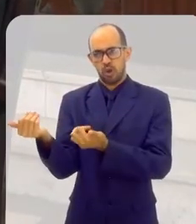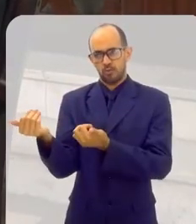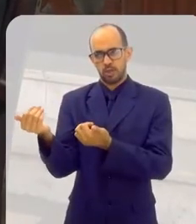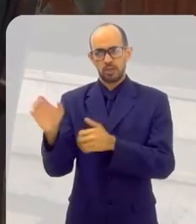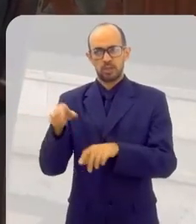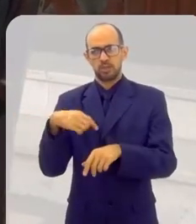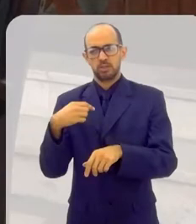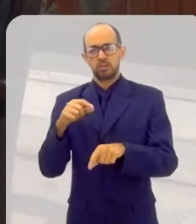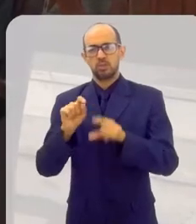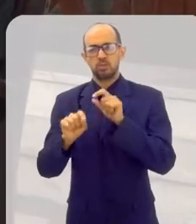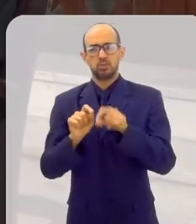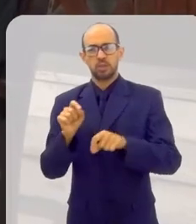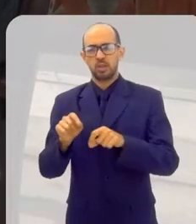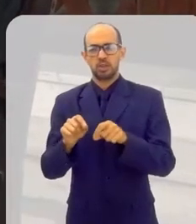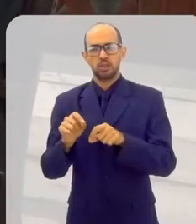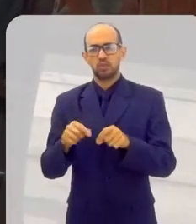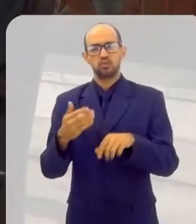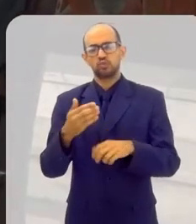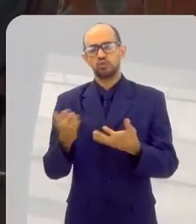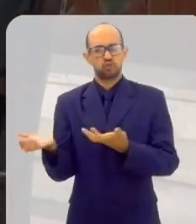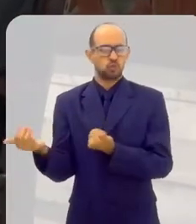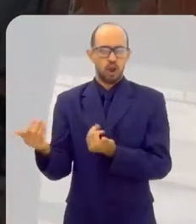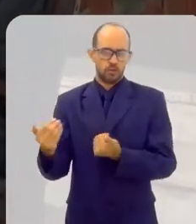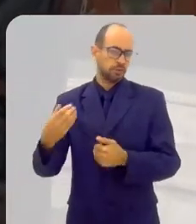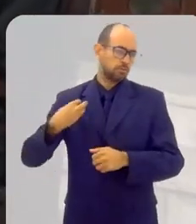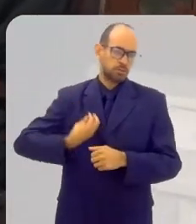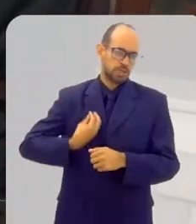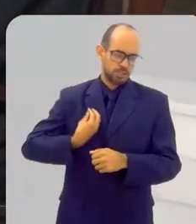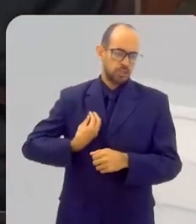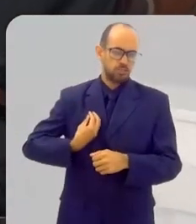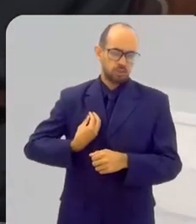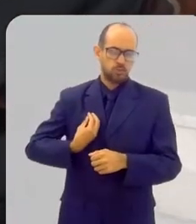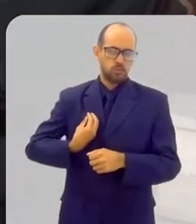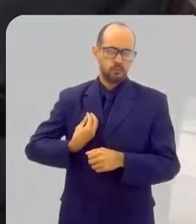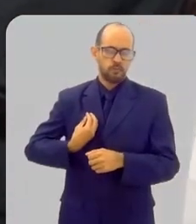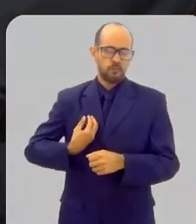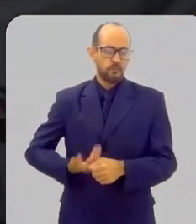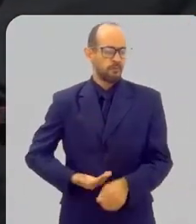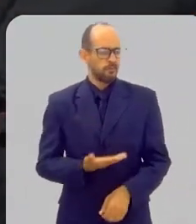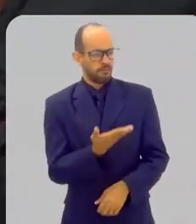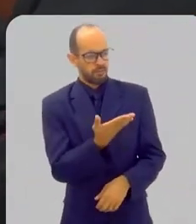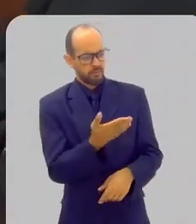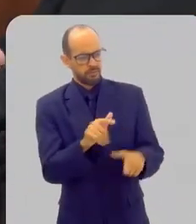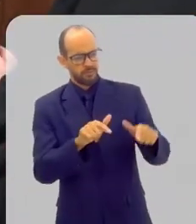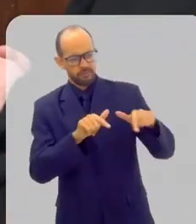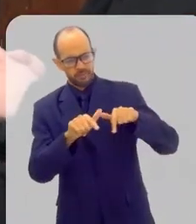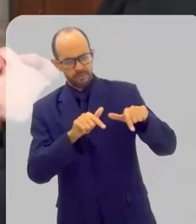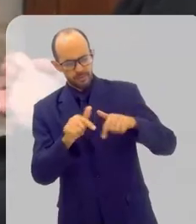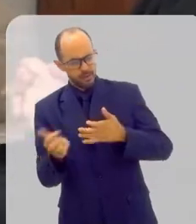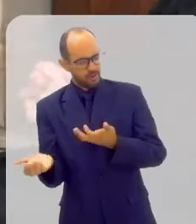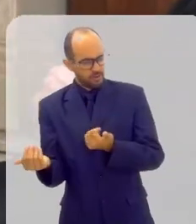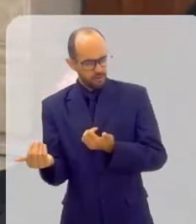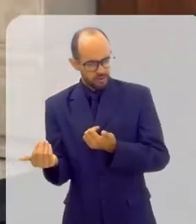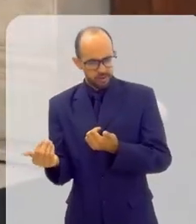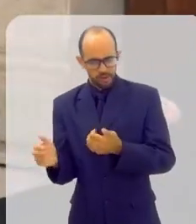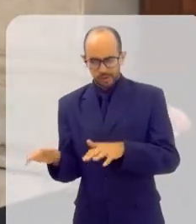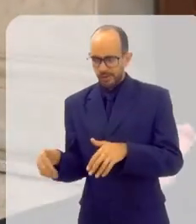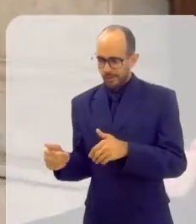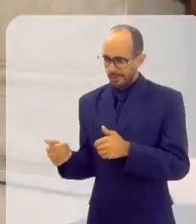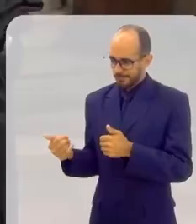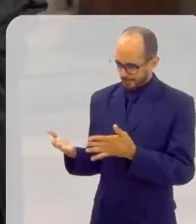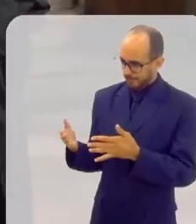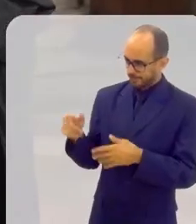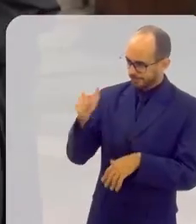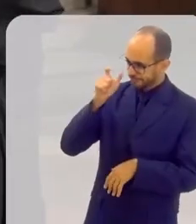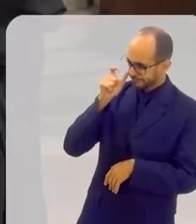Sim. Né? Onde os jovens participam de diversas formas. Vocês trabalham com jovens? É.